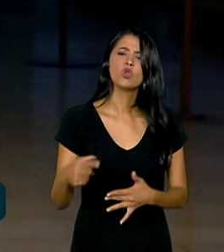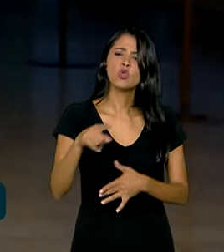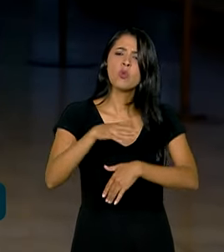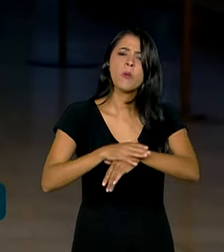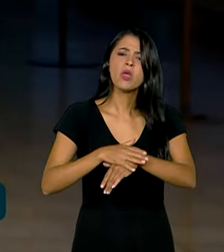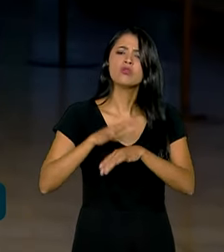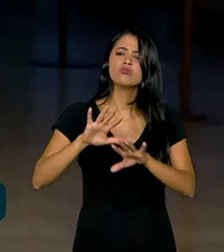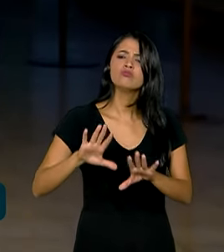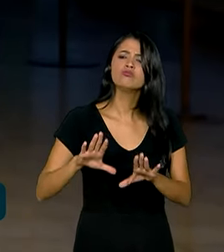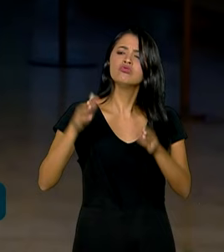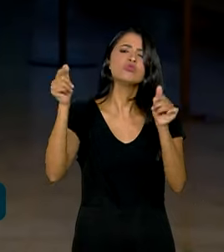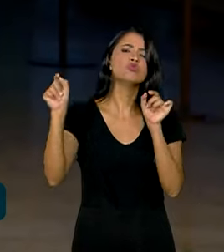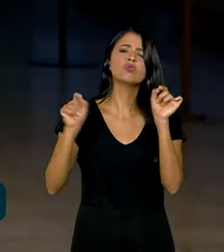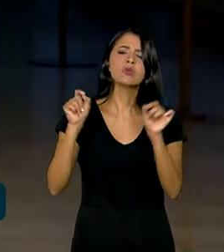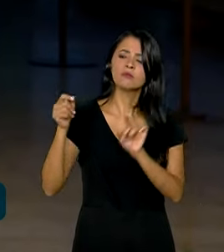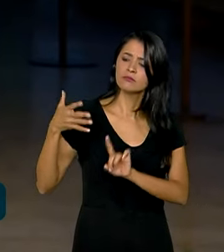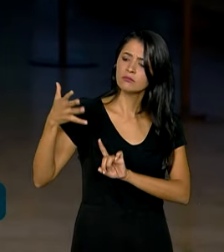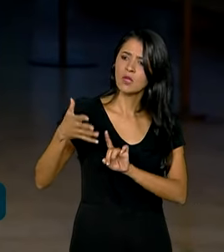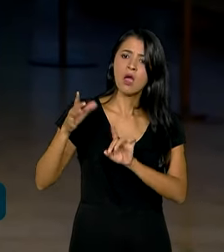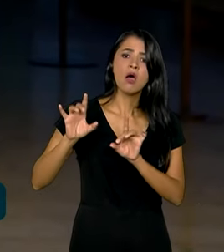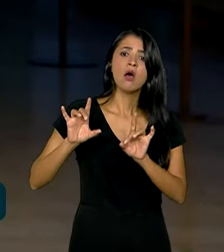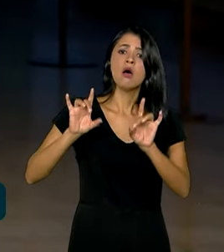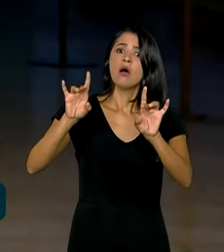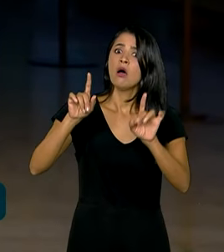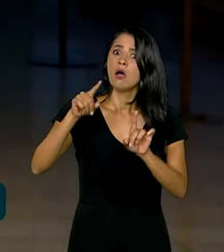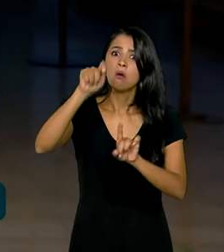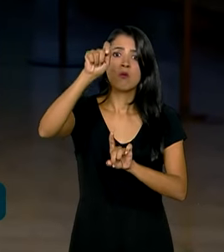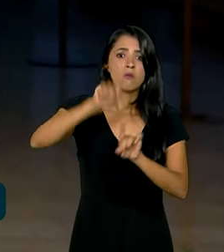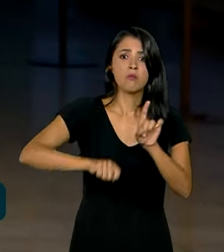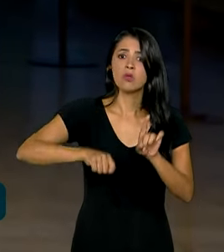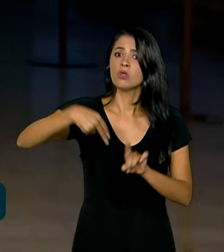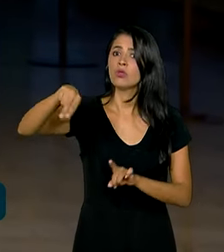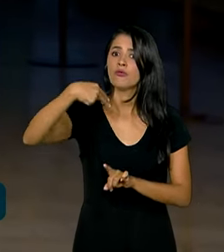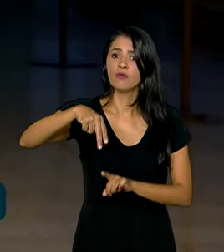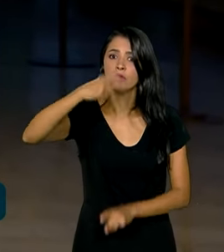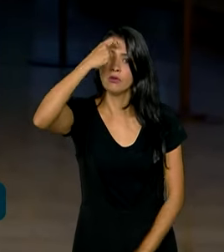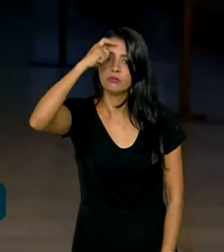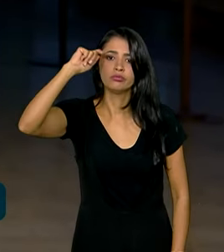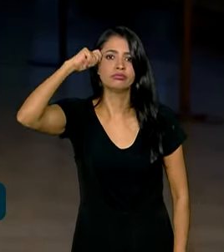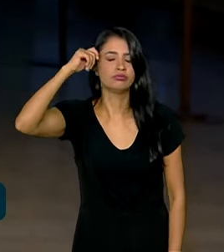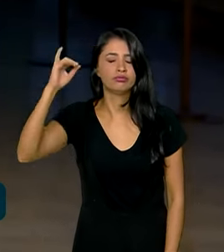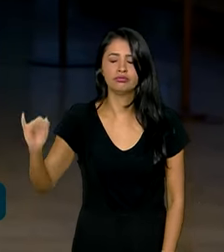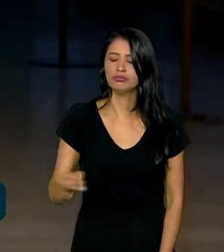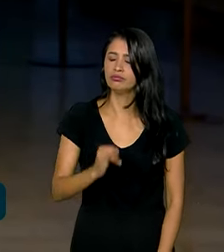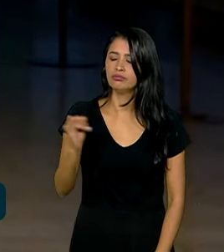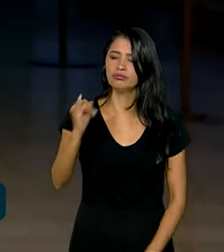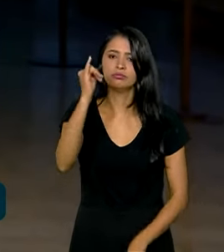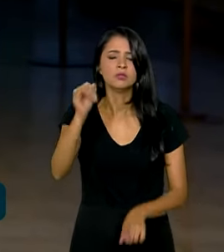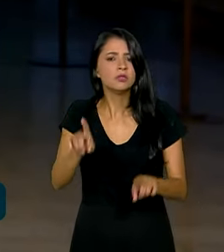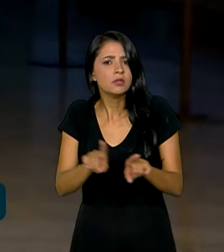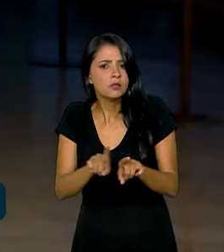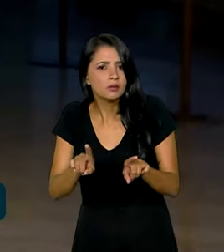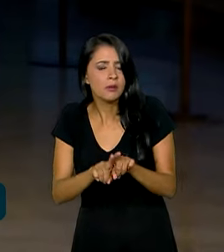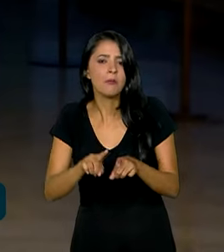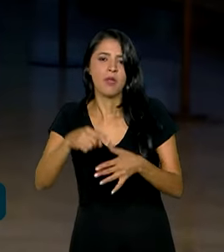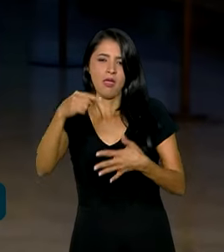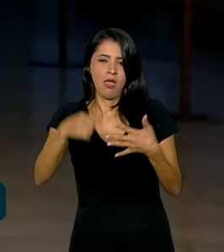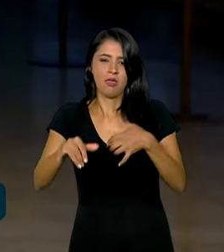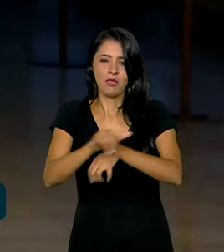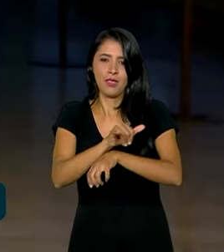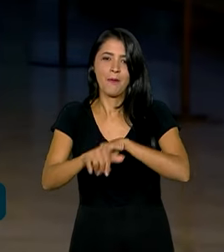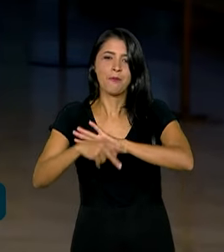cerimônia, destacando aí a importância do mês da consciência negra e também falou sobre as ações que o governo está